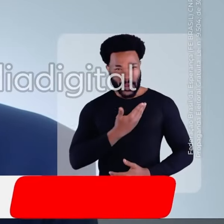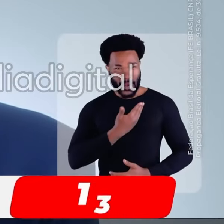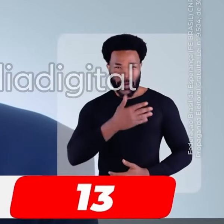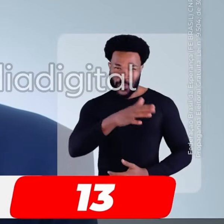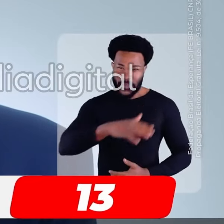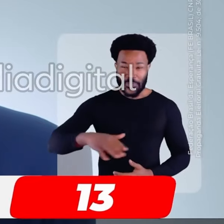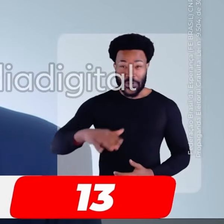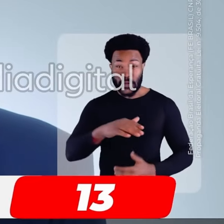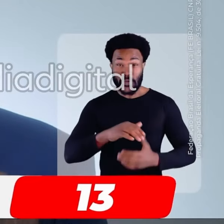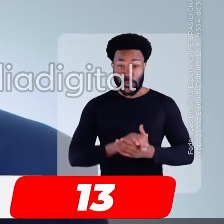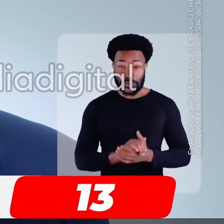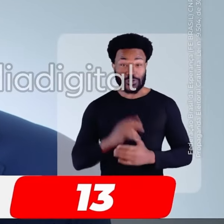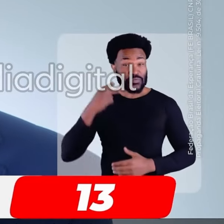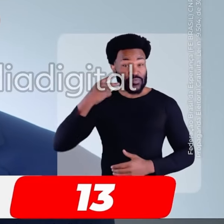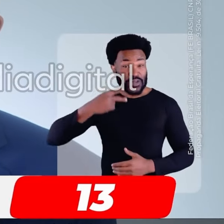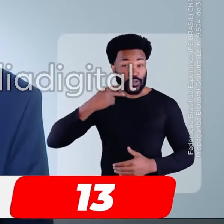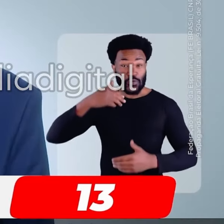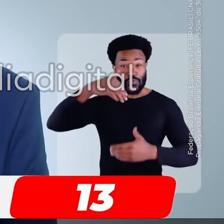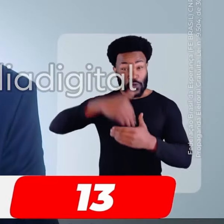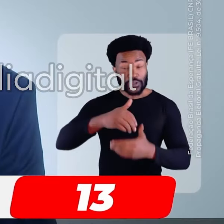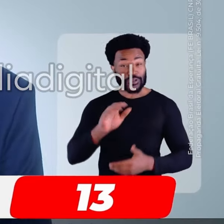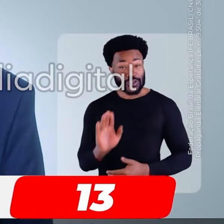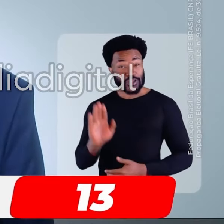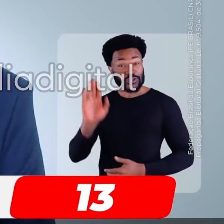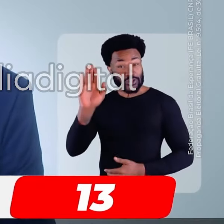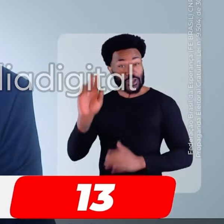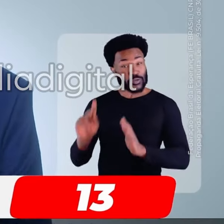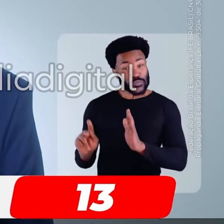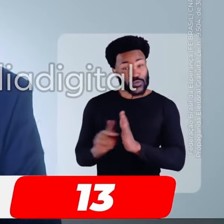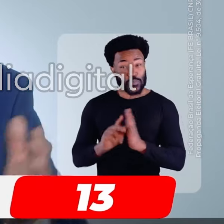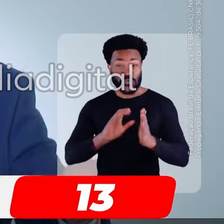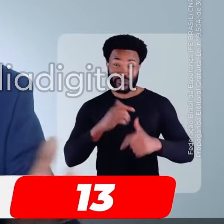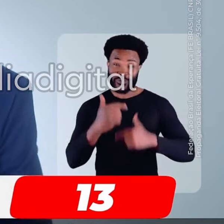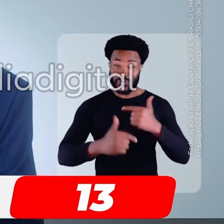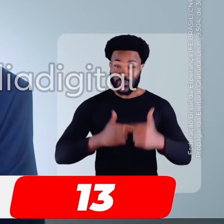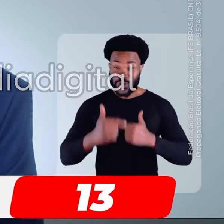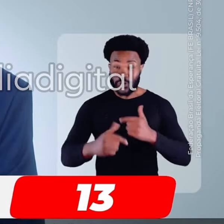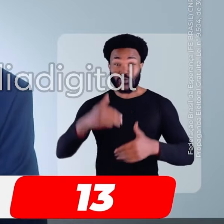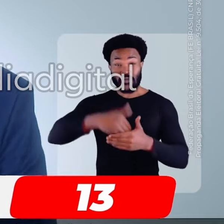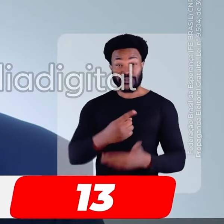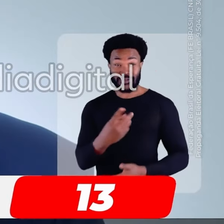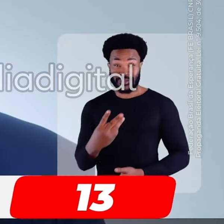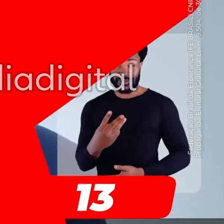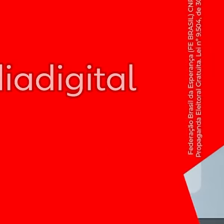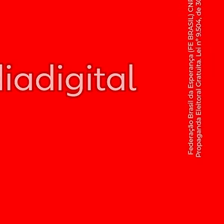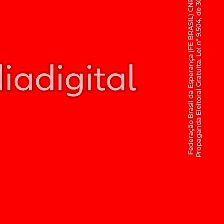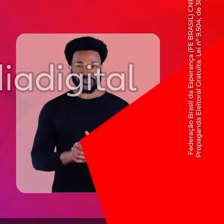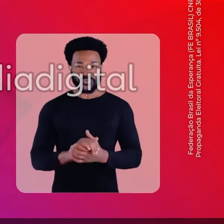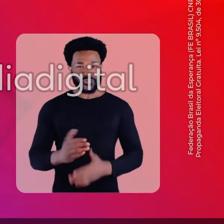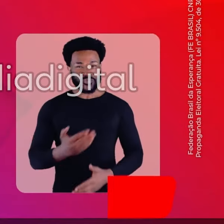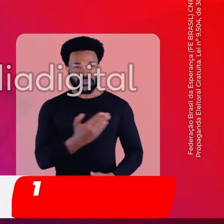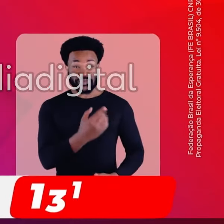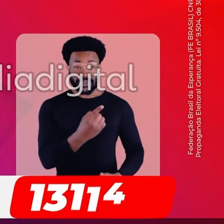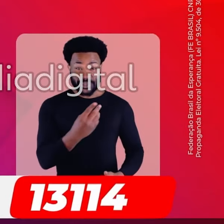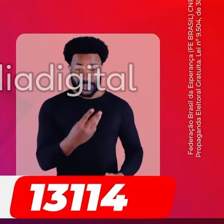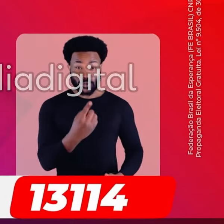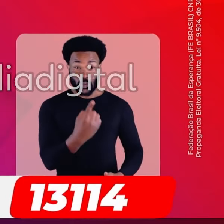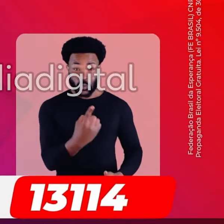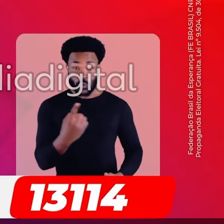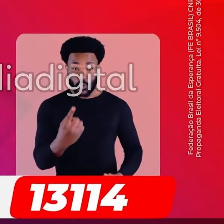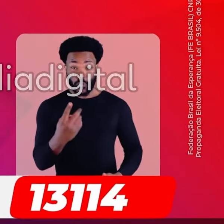amigas e meus amigos, para vereador, vote nos candidatos e candidatas do Partido dos Trabalhadores. Vote 13. Jair Tato,